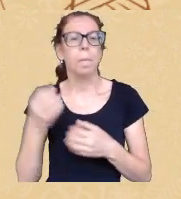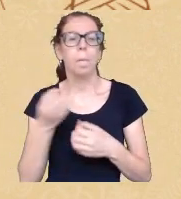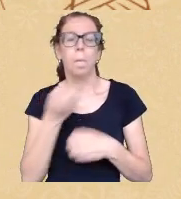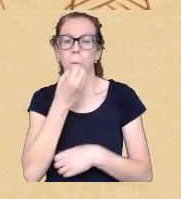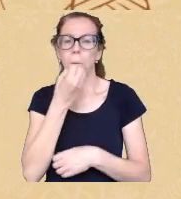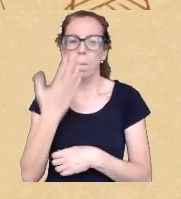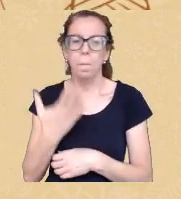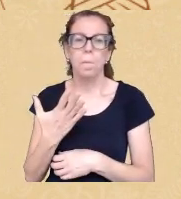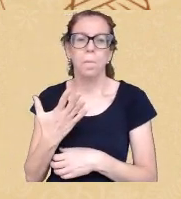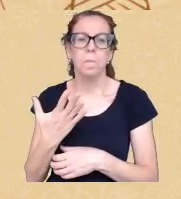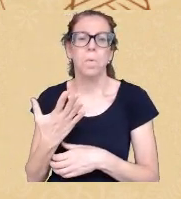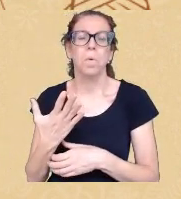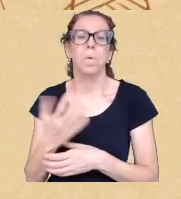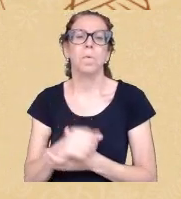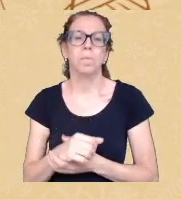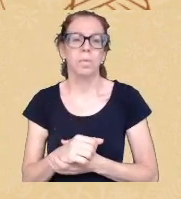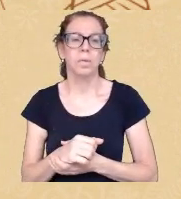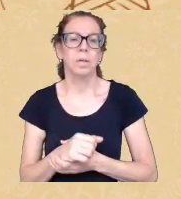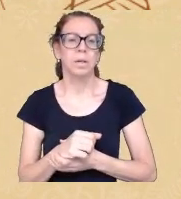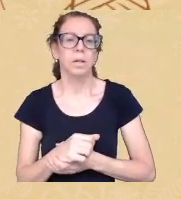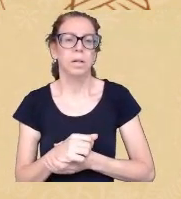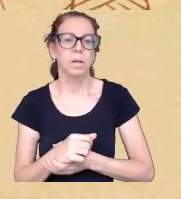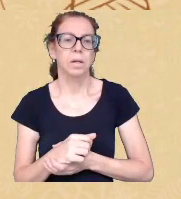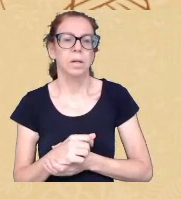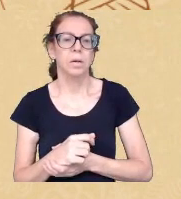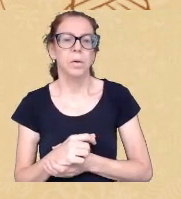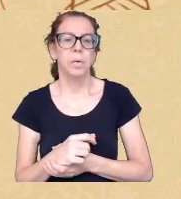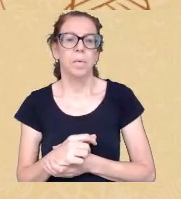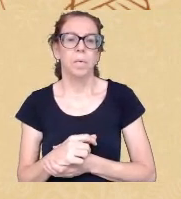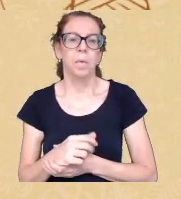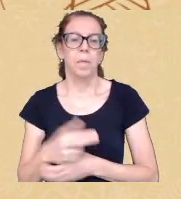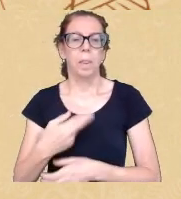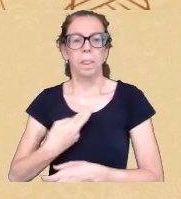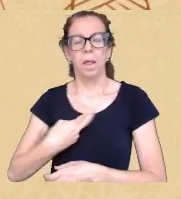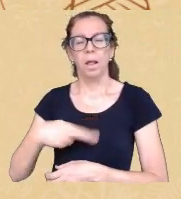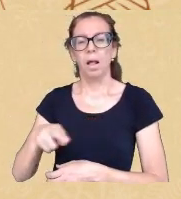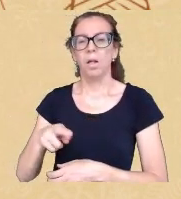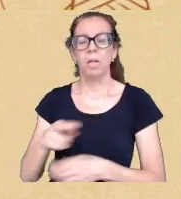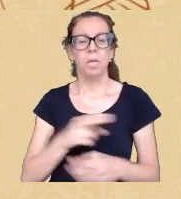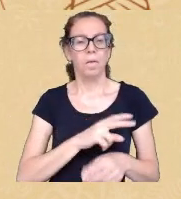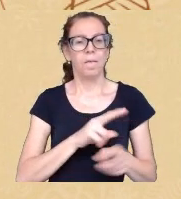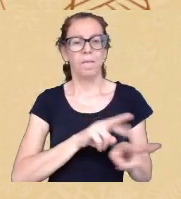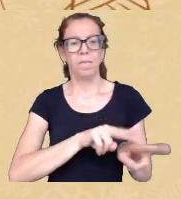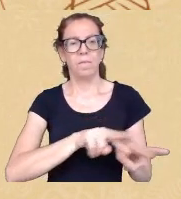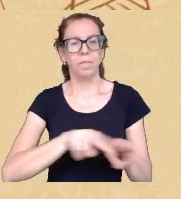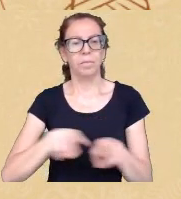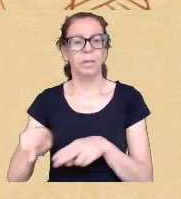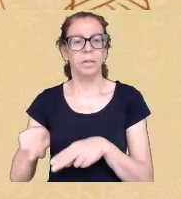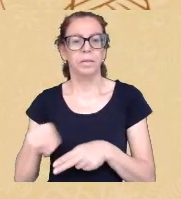no ar que respira tem axé nas plantas no rio enfim